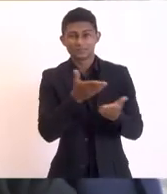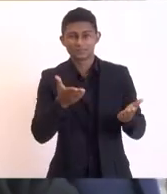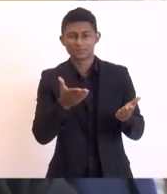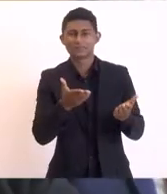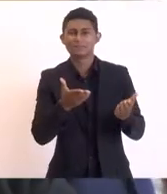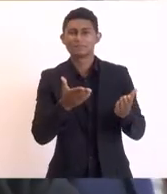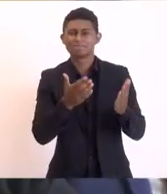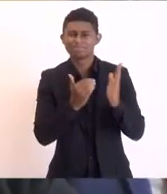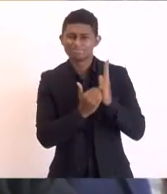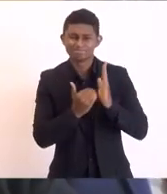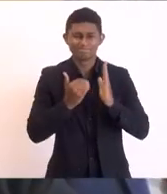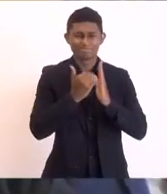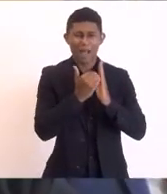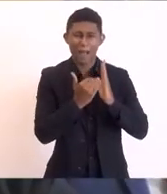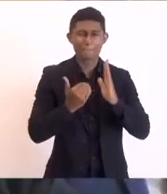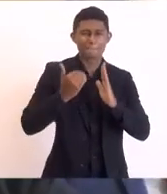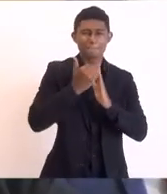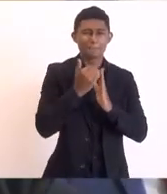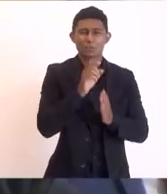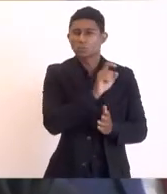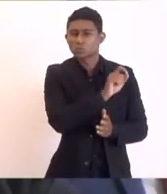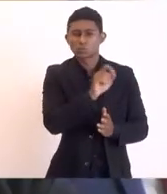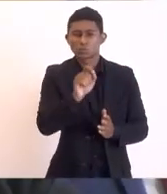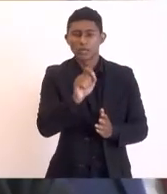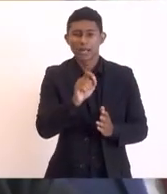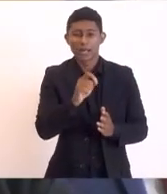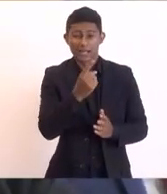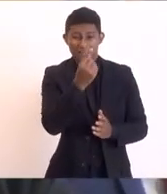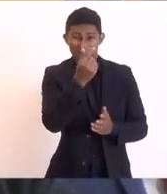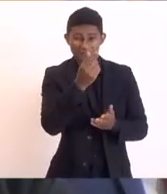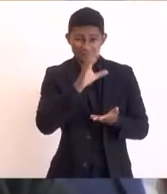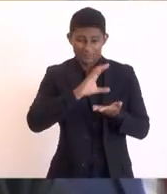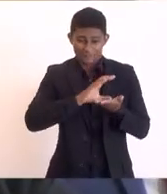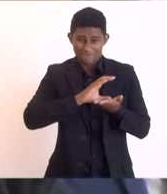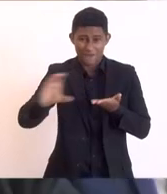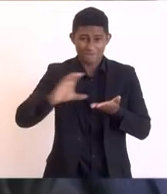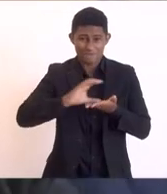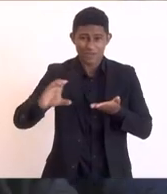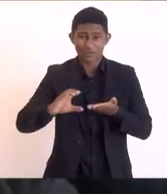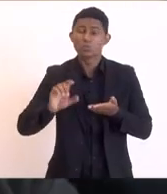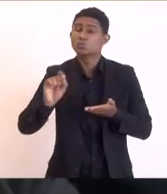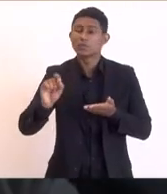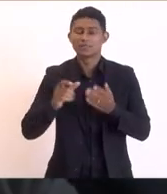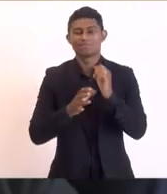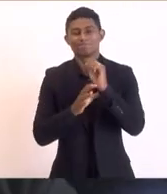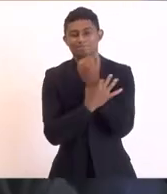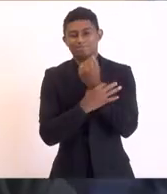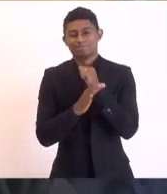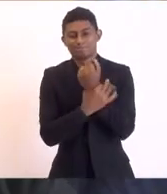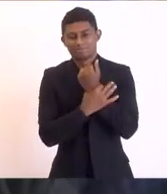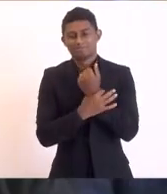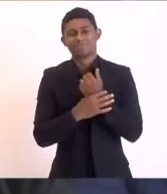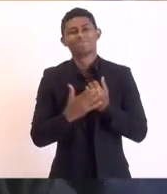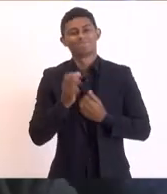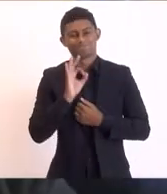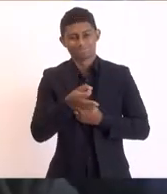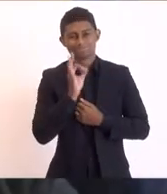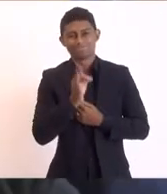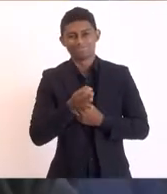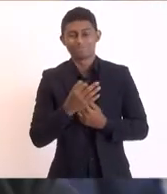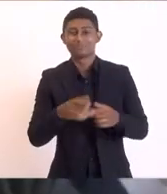possa investir em segurança para que o estado possa investir